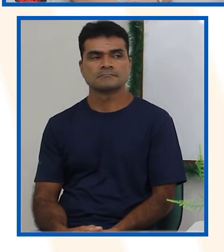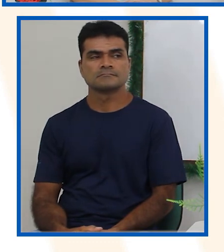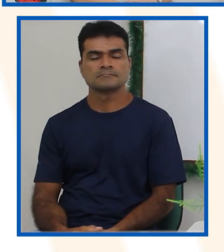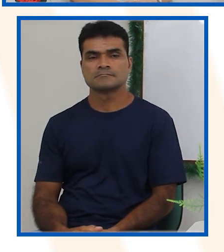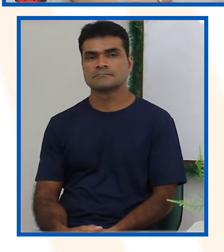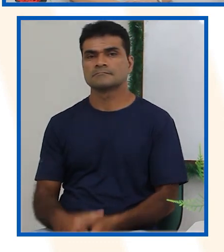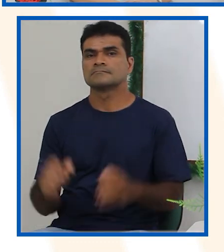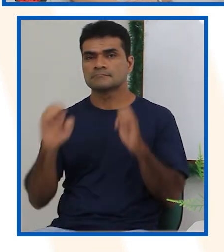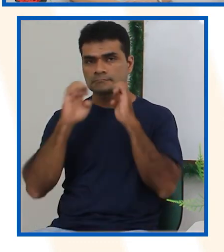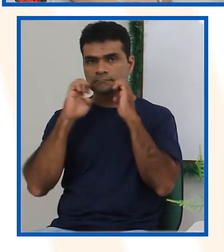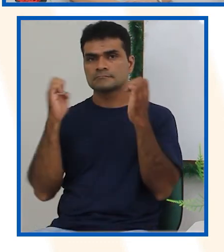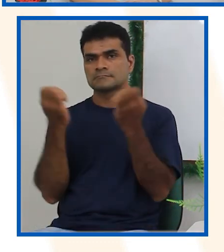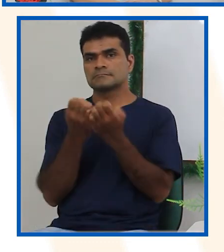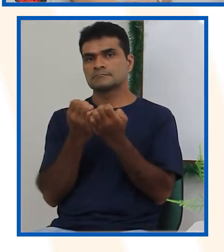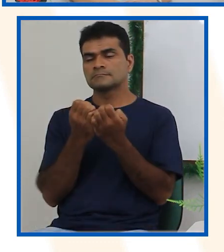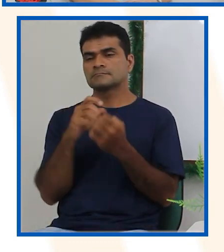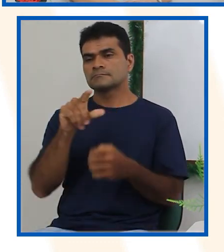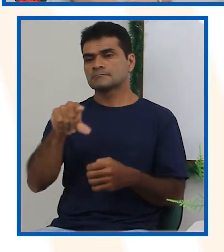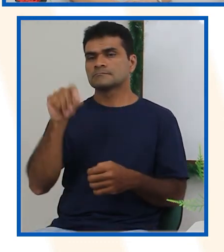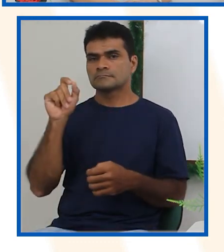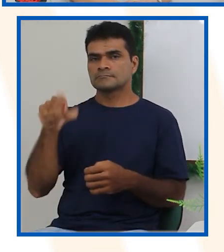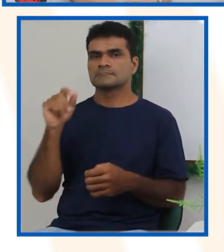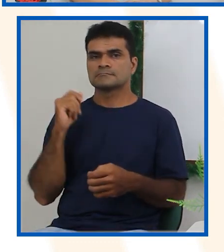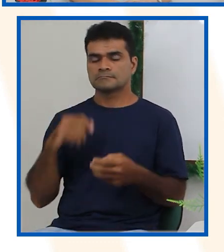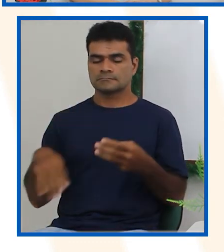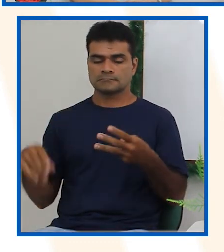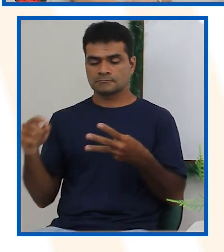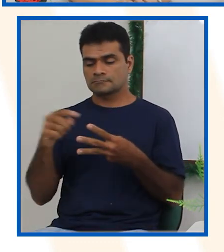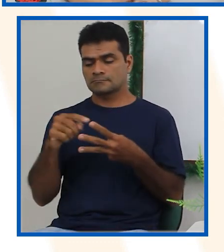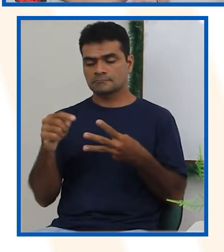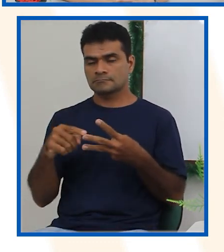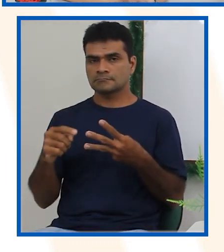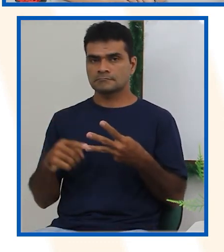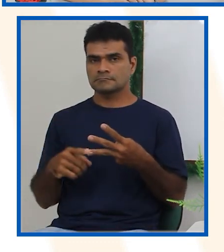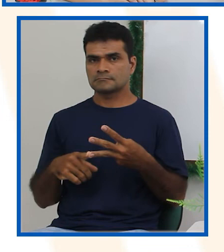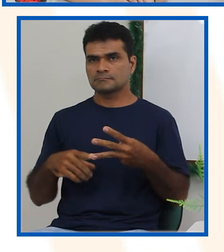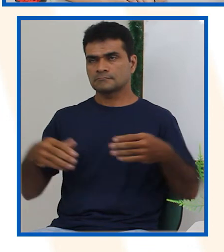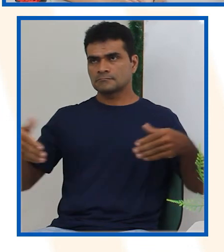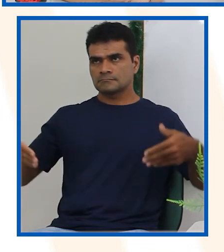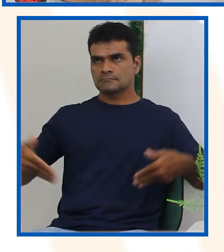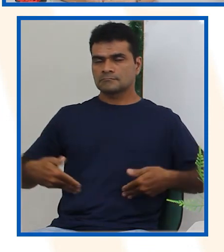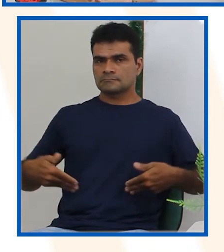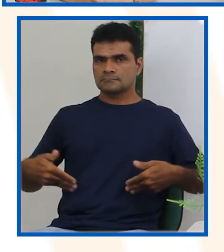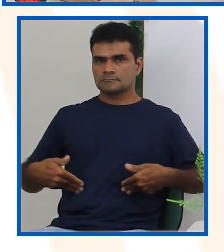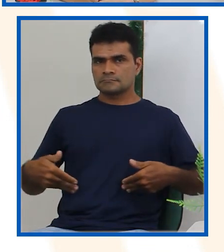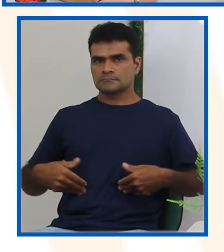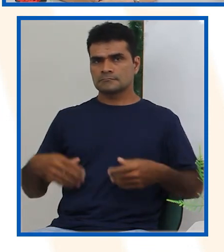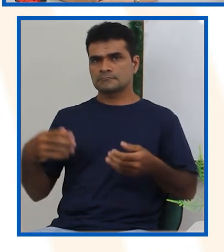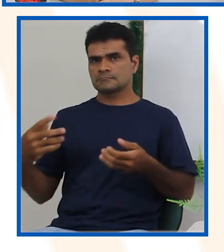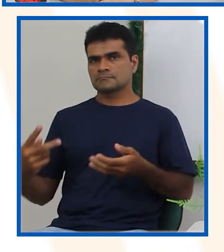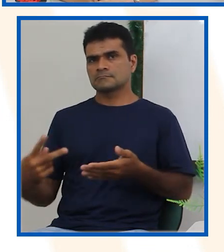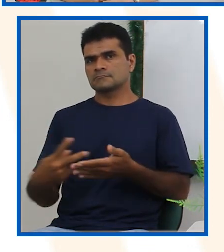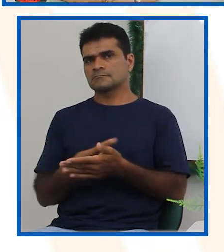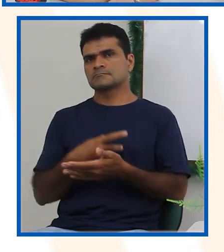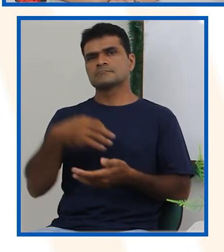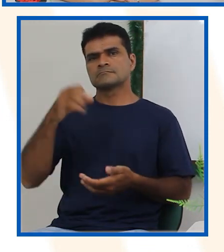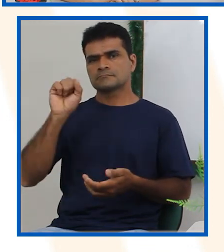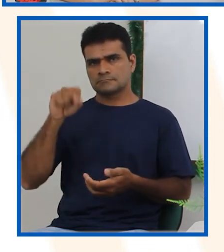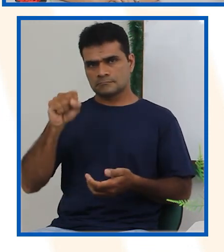Classificar eventos de novo, olha só. Ficar com fome em algum momento da sua vida. Acontecerá com certeza?